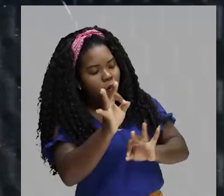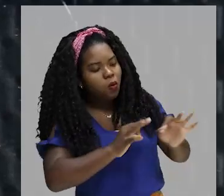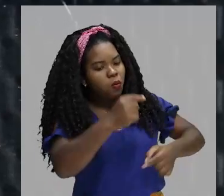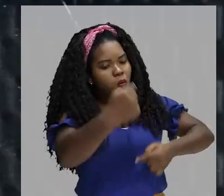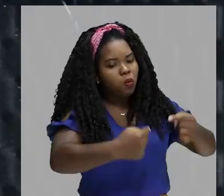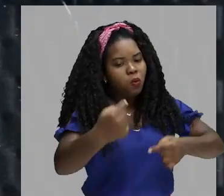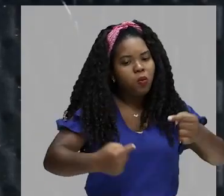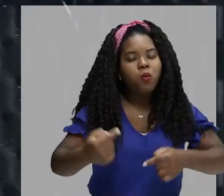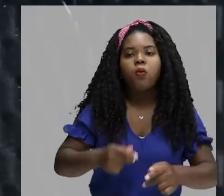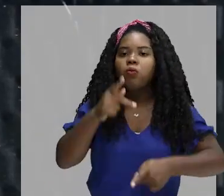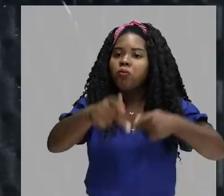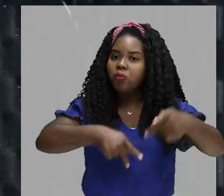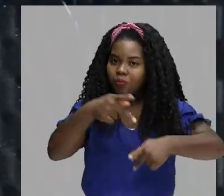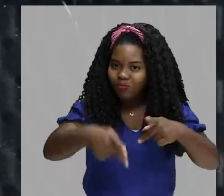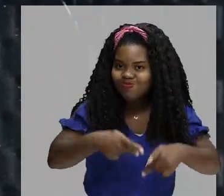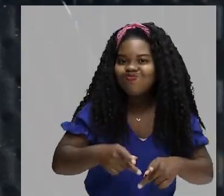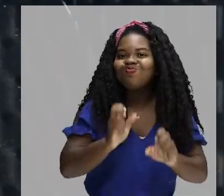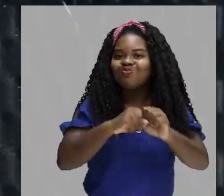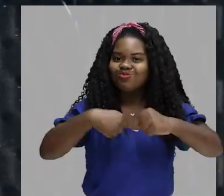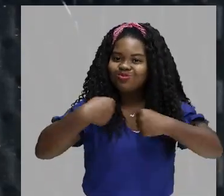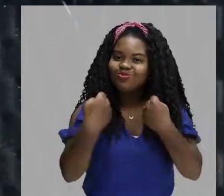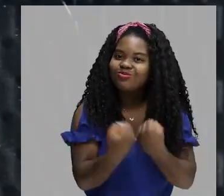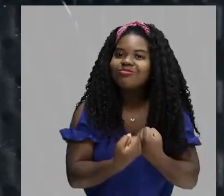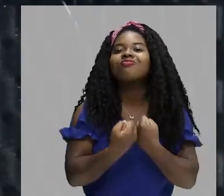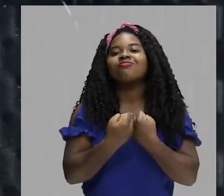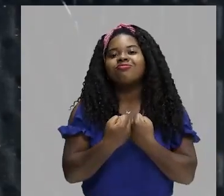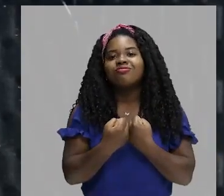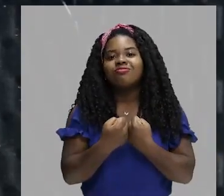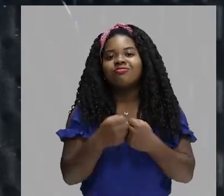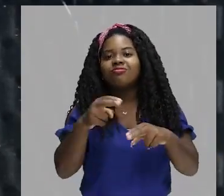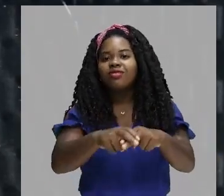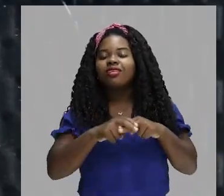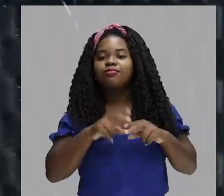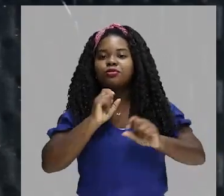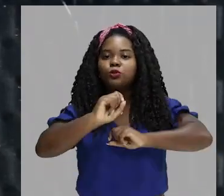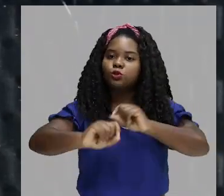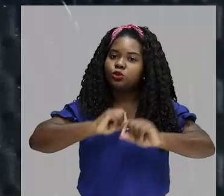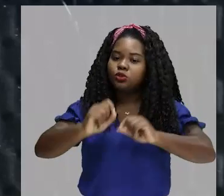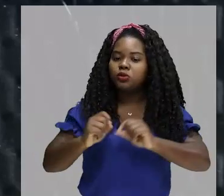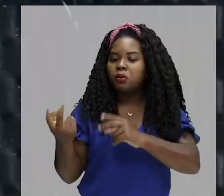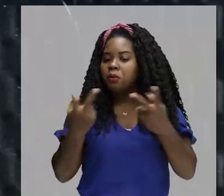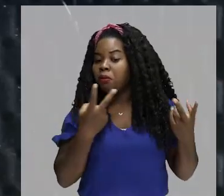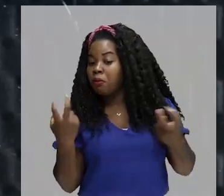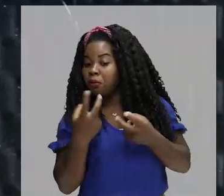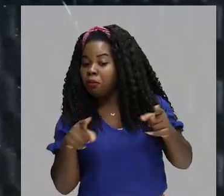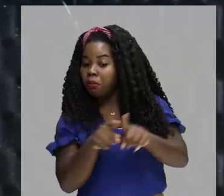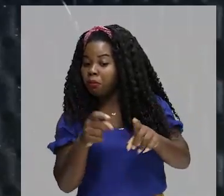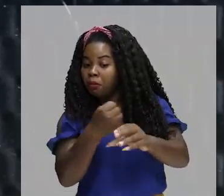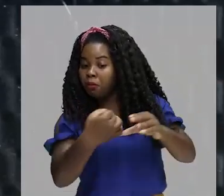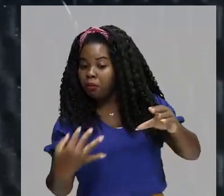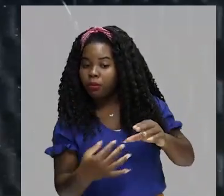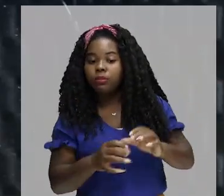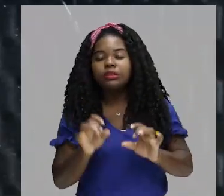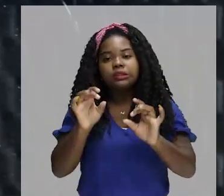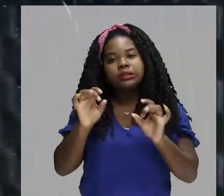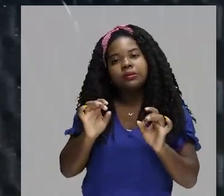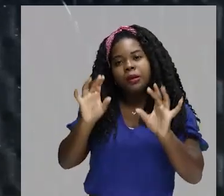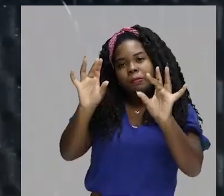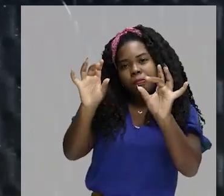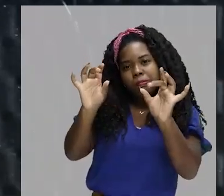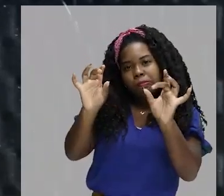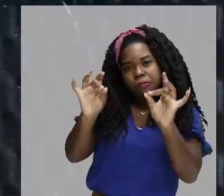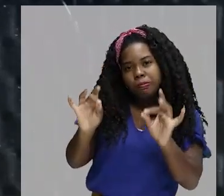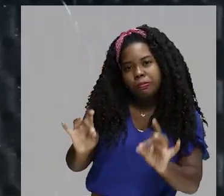política desses povos, dessas sociedades, apesar de se observar características específicas,